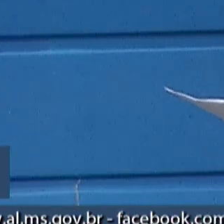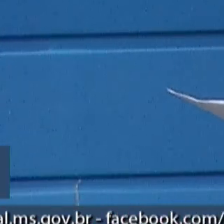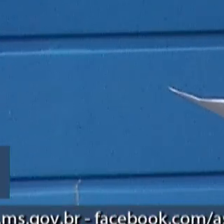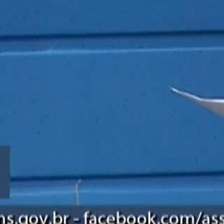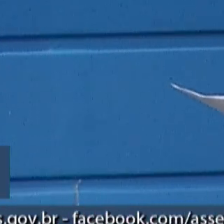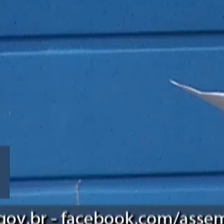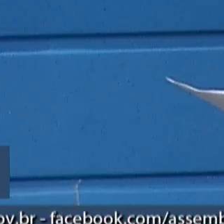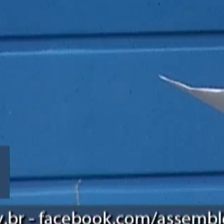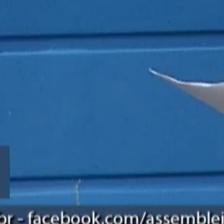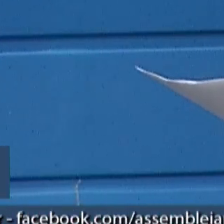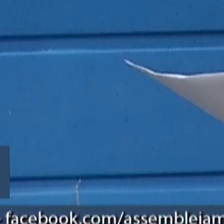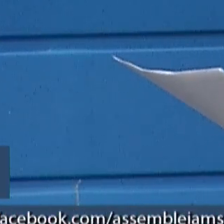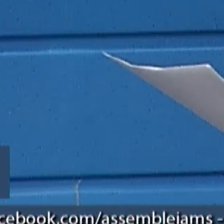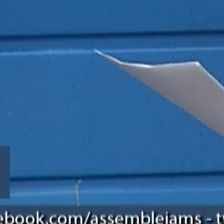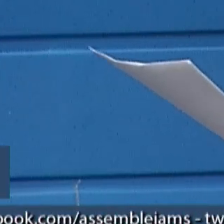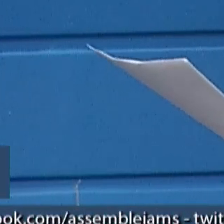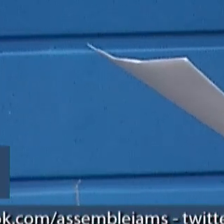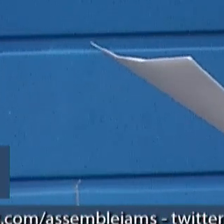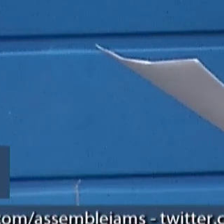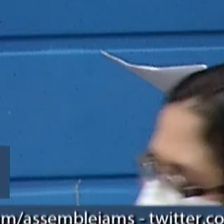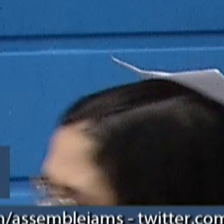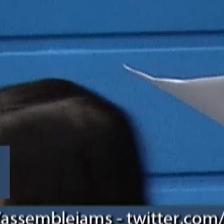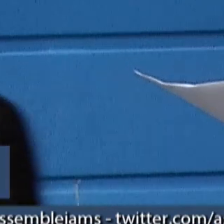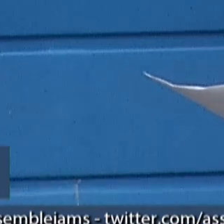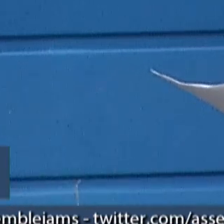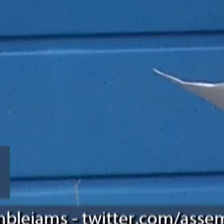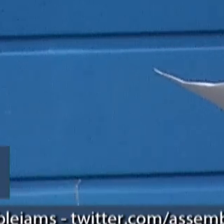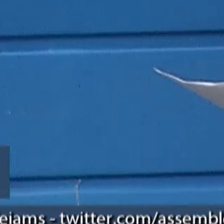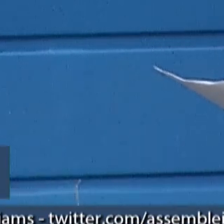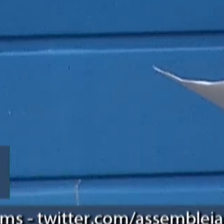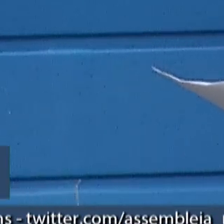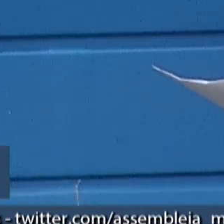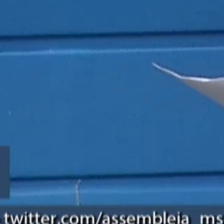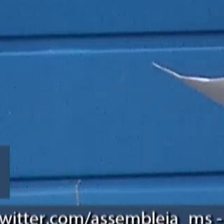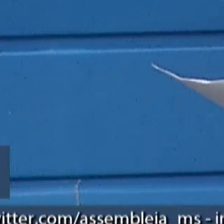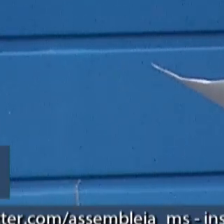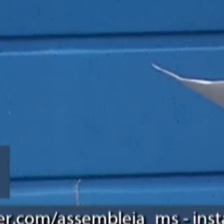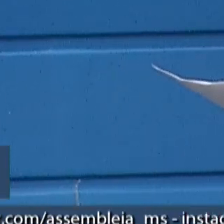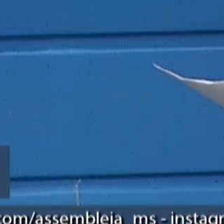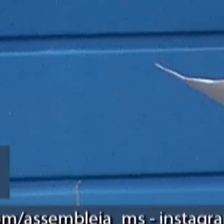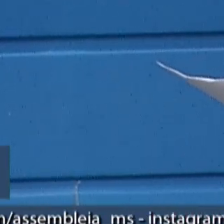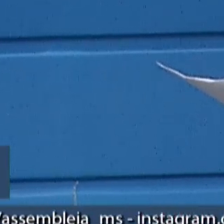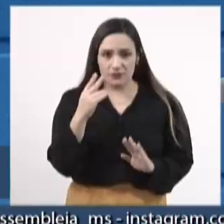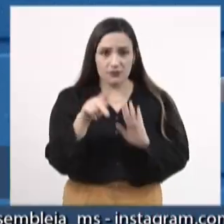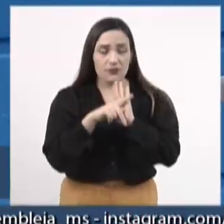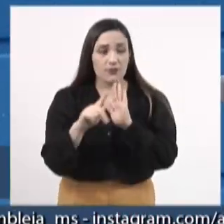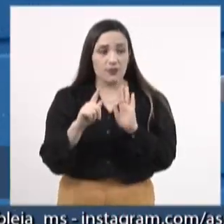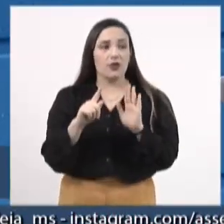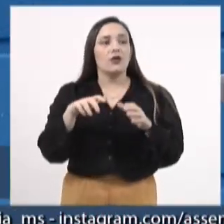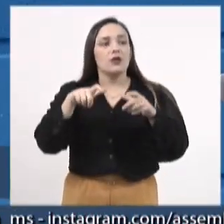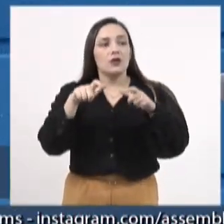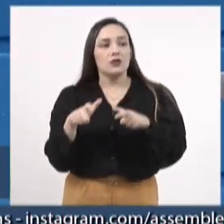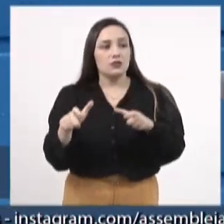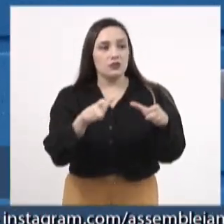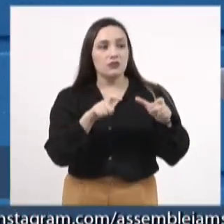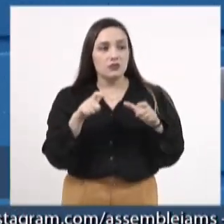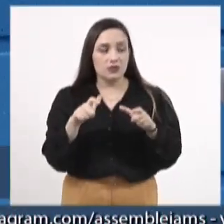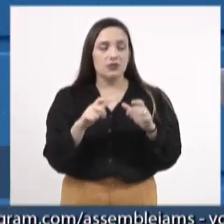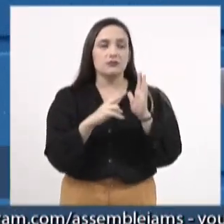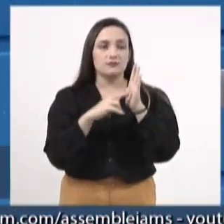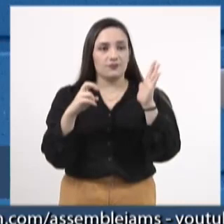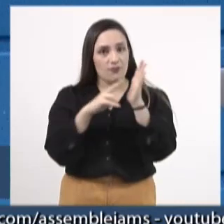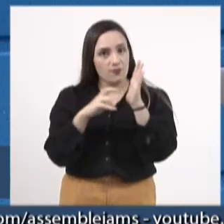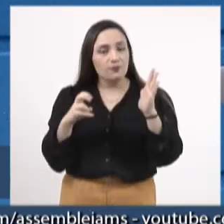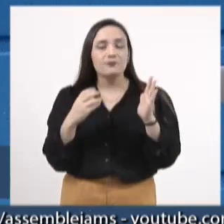foi feita por lideranças das aldeias de dois irmãos do Buriti, que